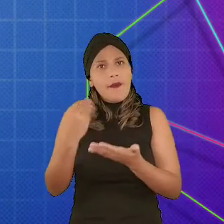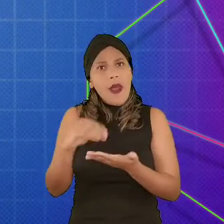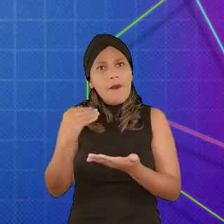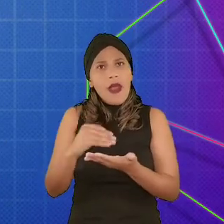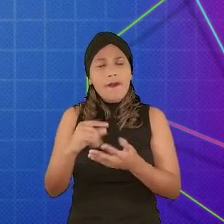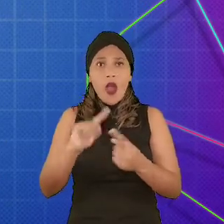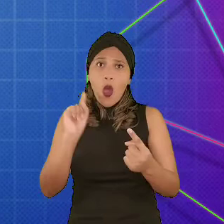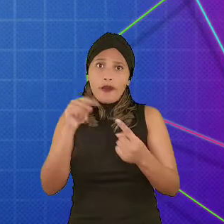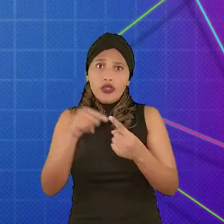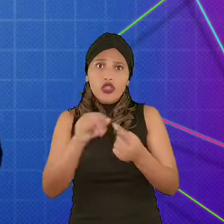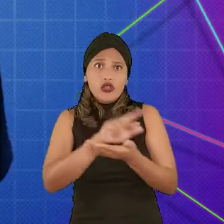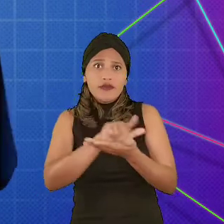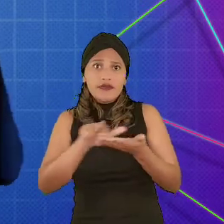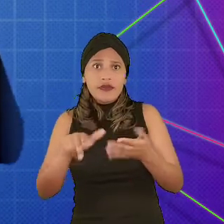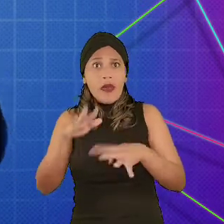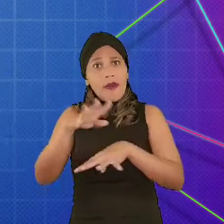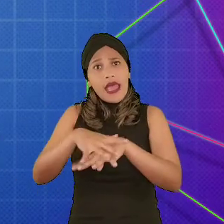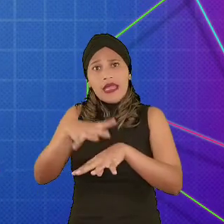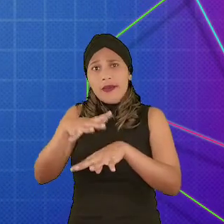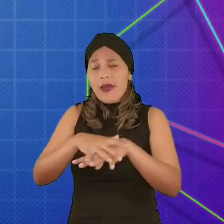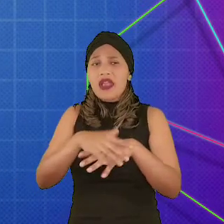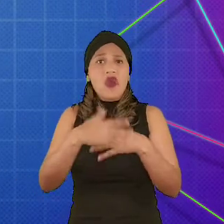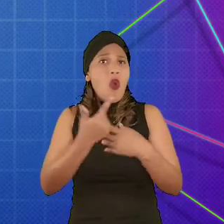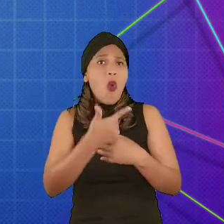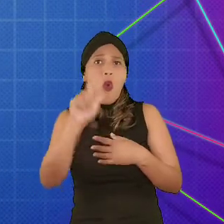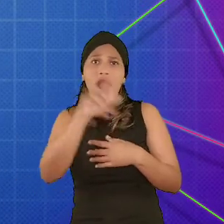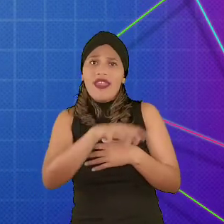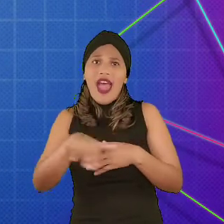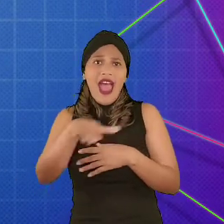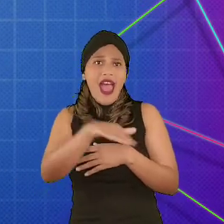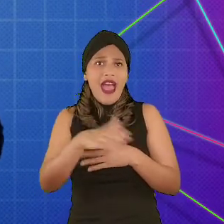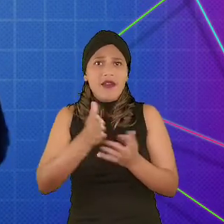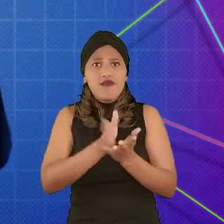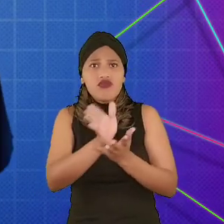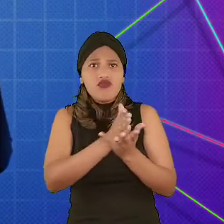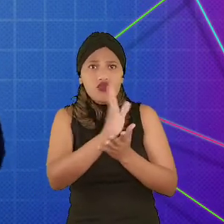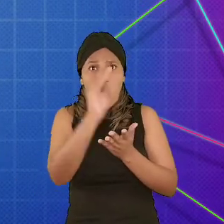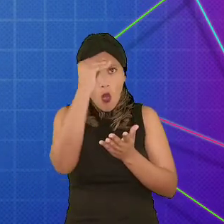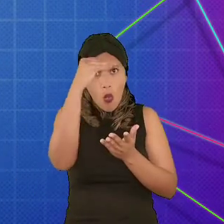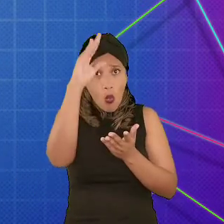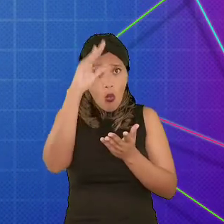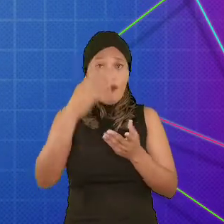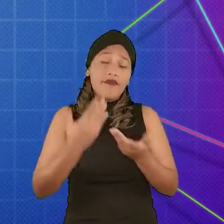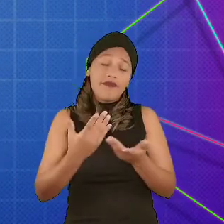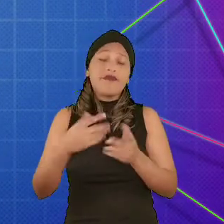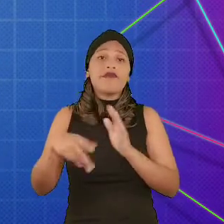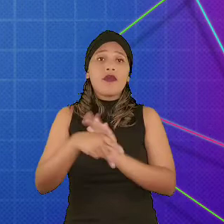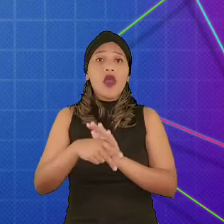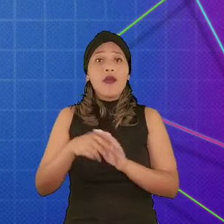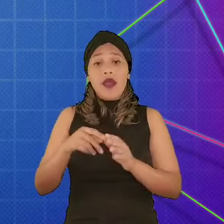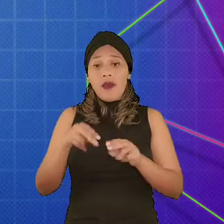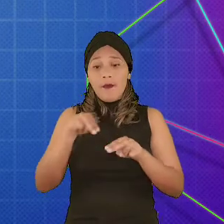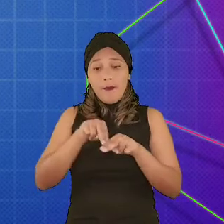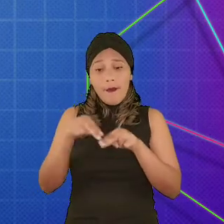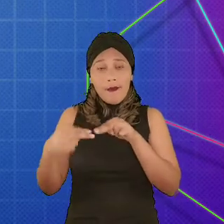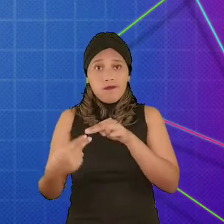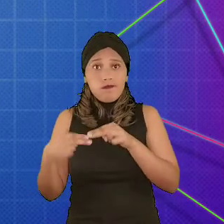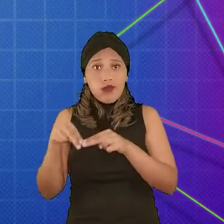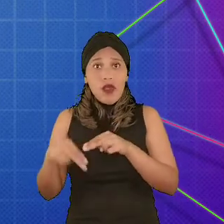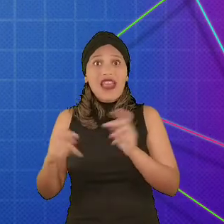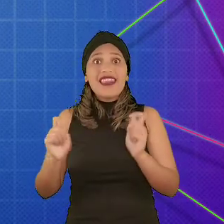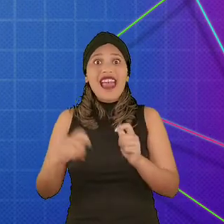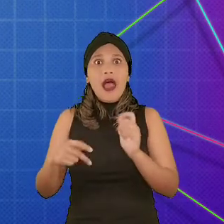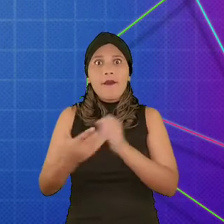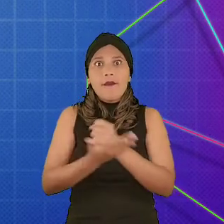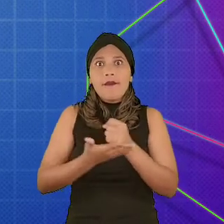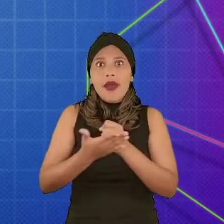objetivos, seja na matemática ou qualquer outra ciência. A gente também precisa pensar que um puzzle pode construir a estrutura de